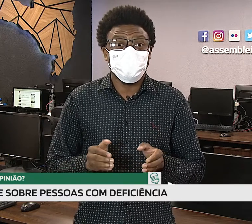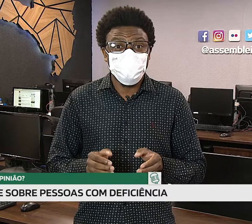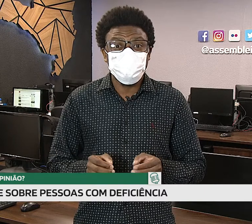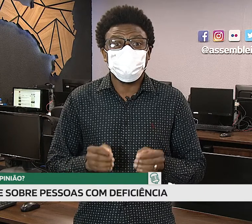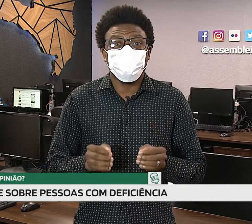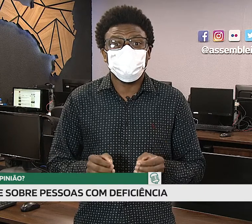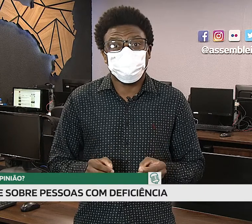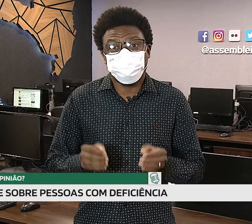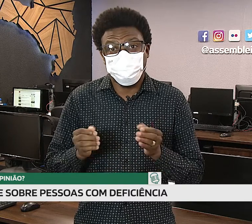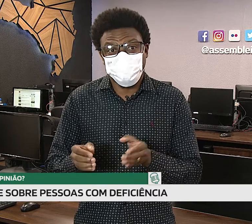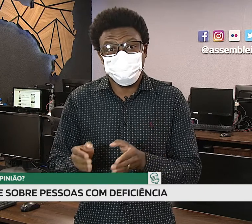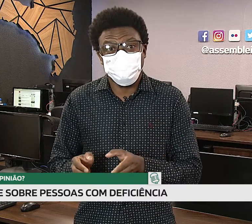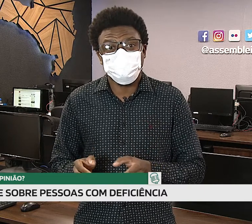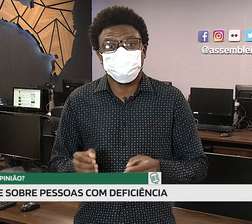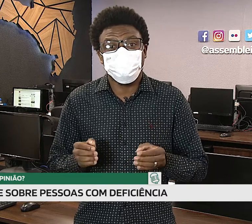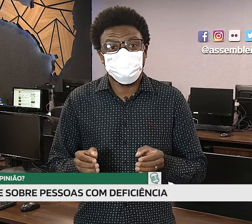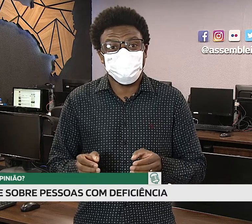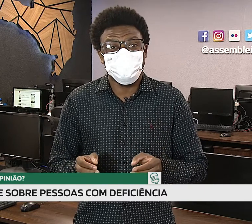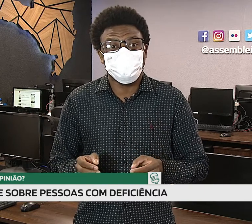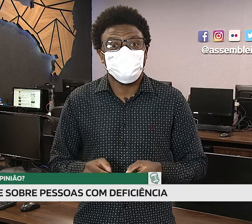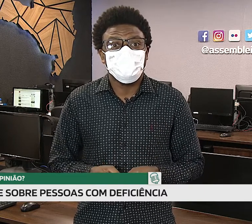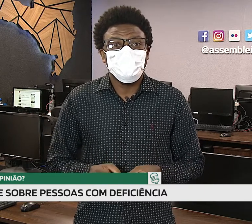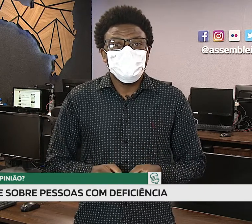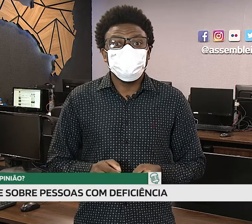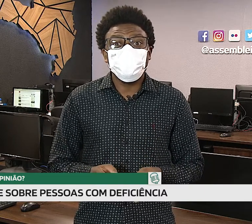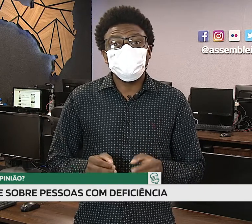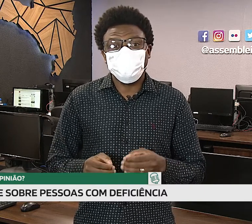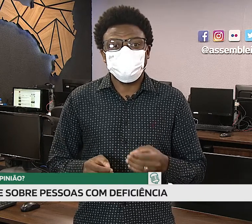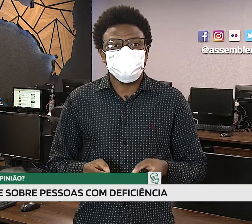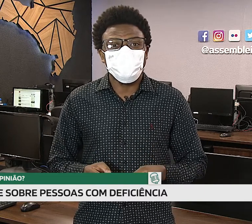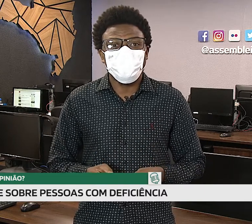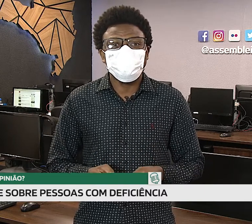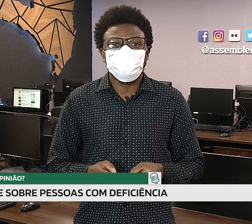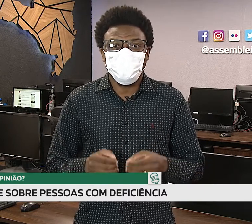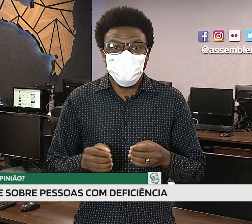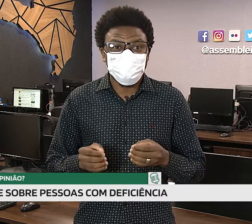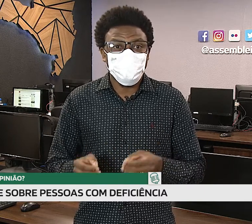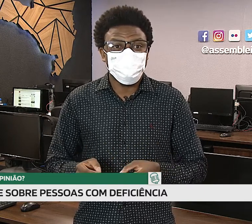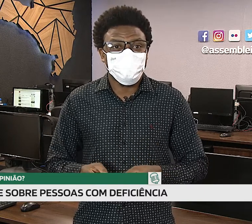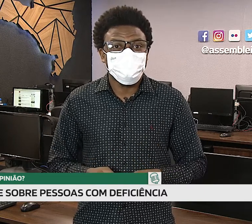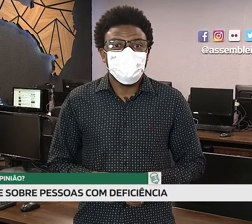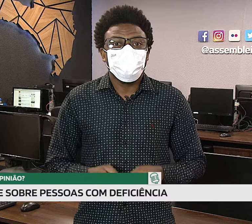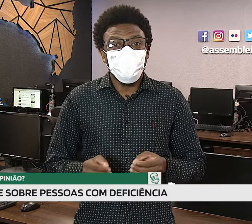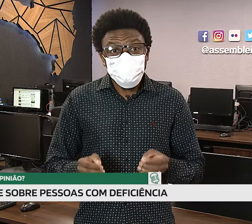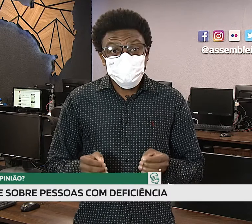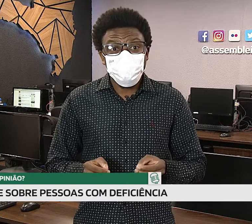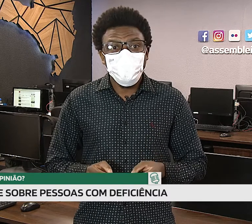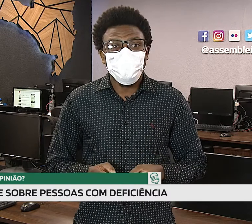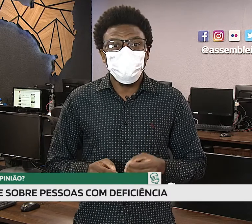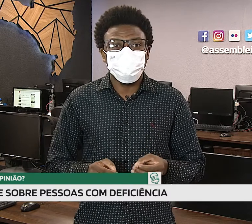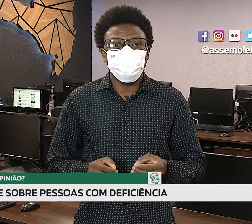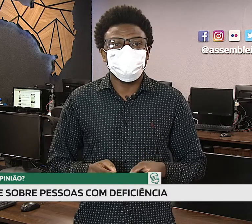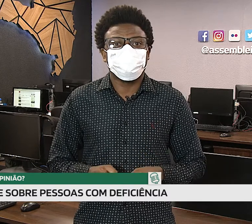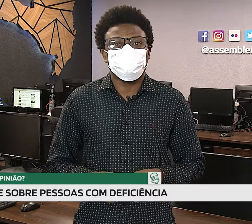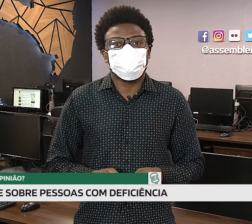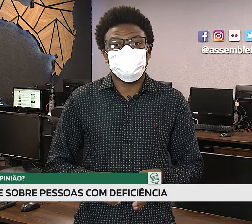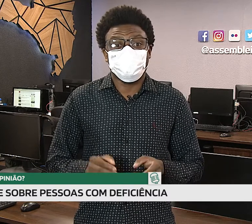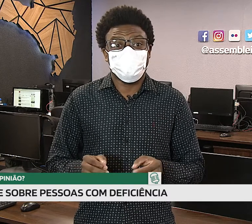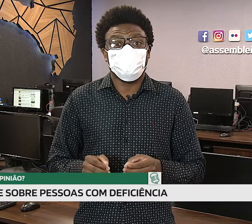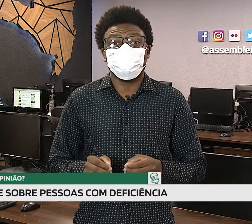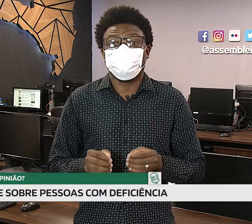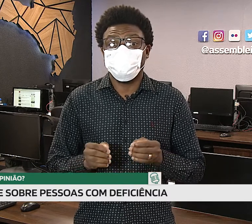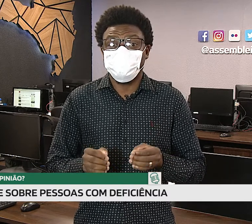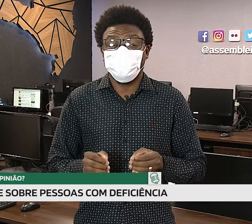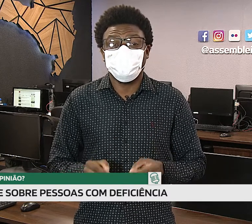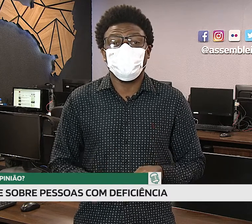combate a crimes contra pessoas com deficiência. E nós das redes sociais queremos saber qual a sua opinião. Você